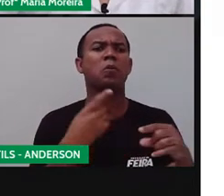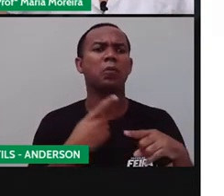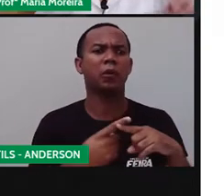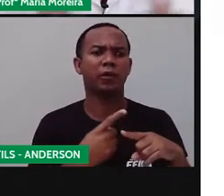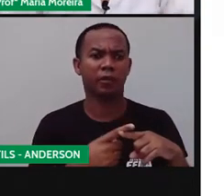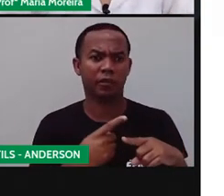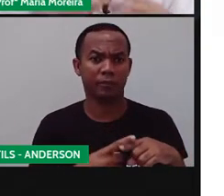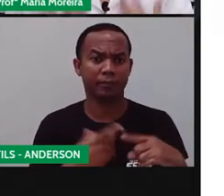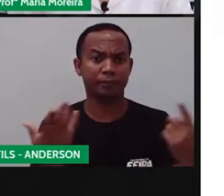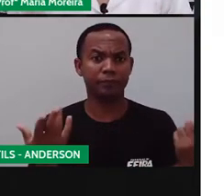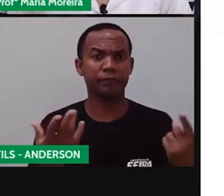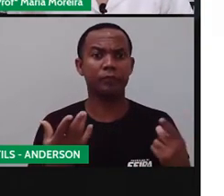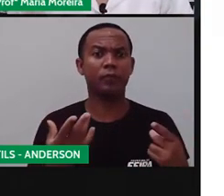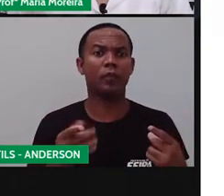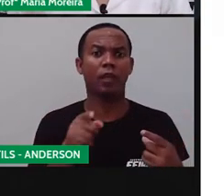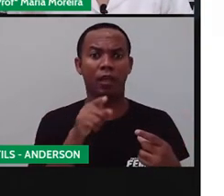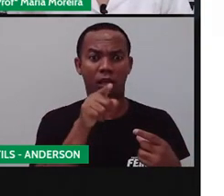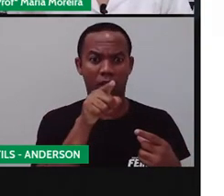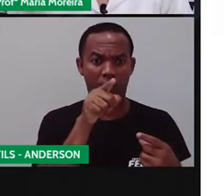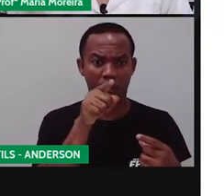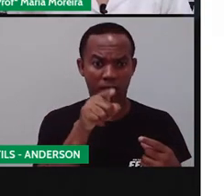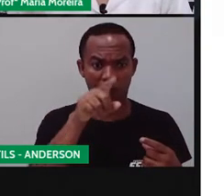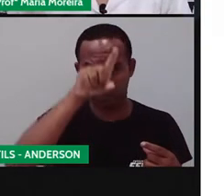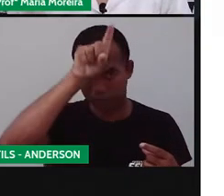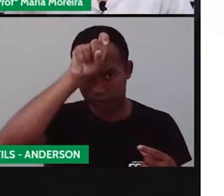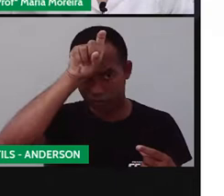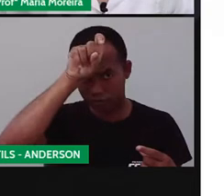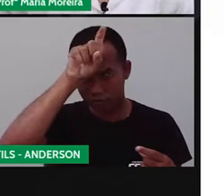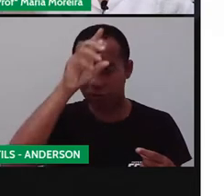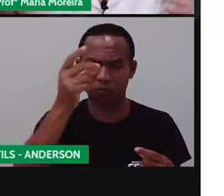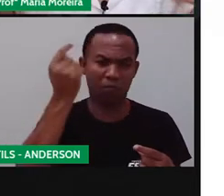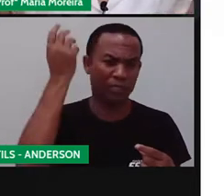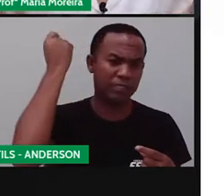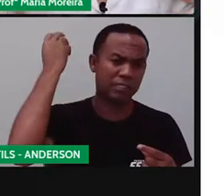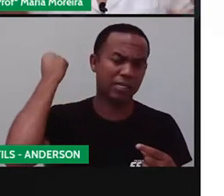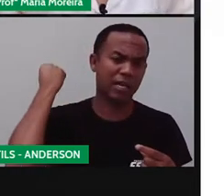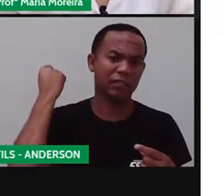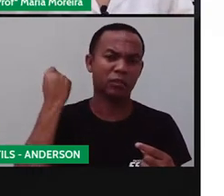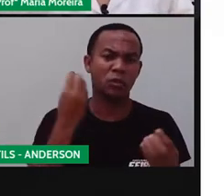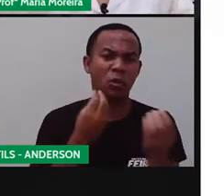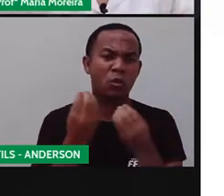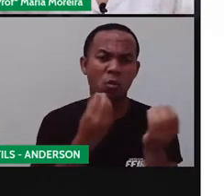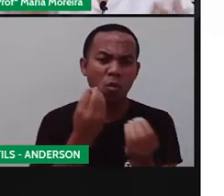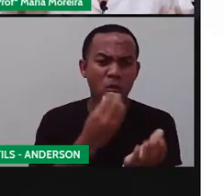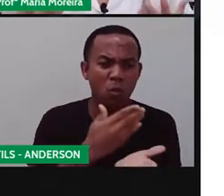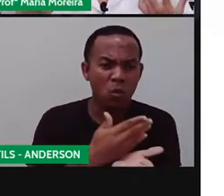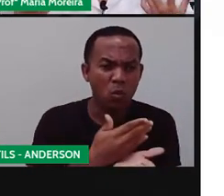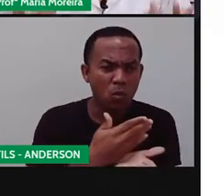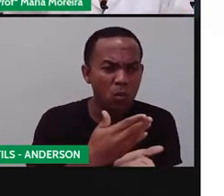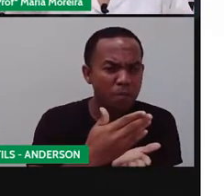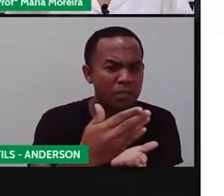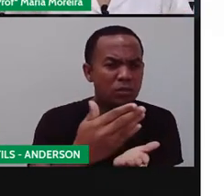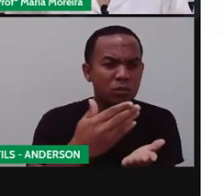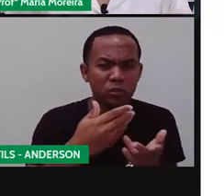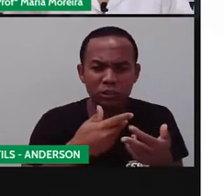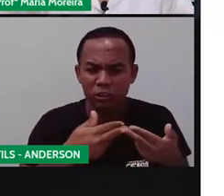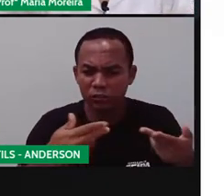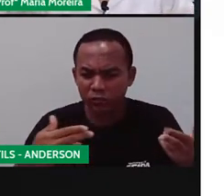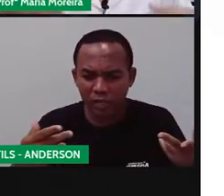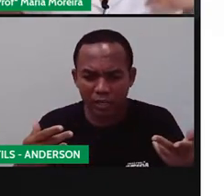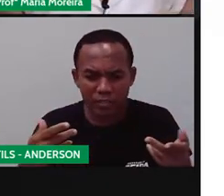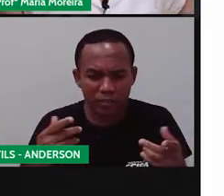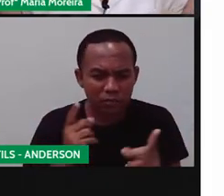quê? Porque o Egito Antigo, ele foi o berço, na verdade, de várias descobertas, né?